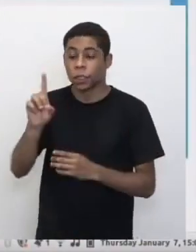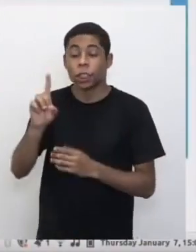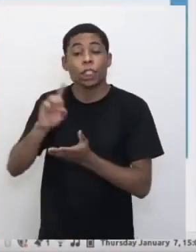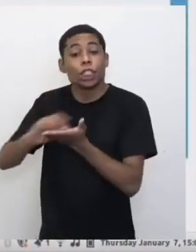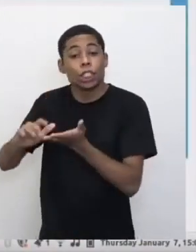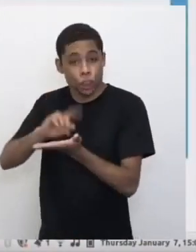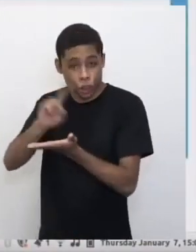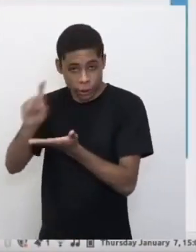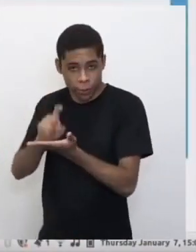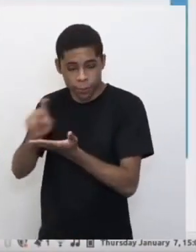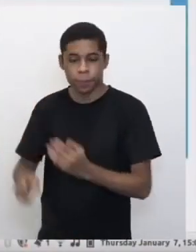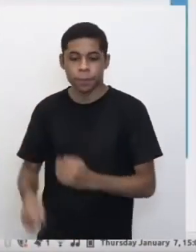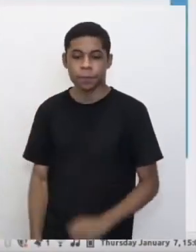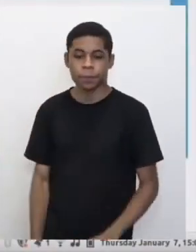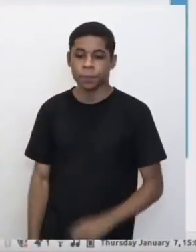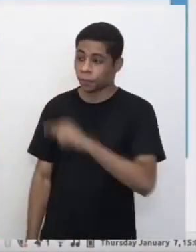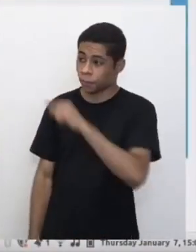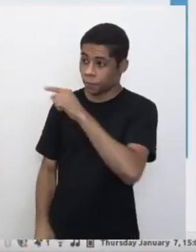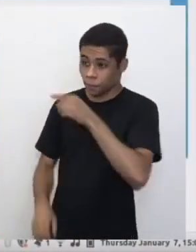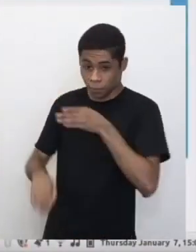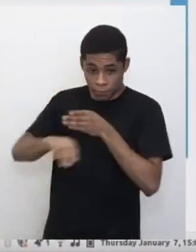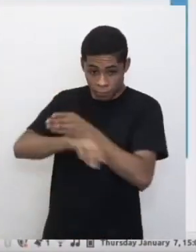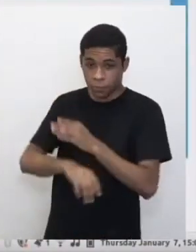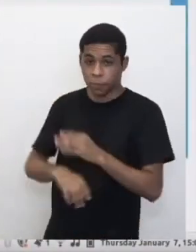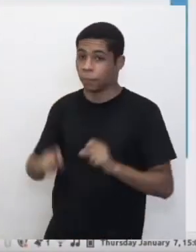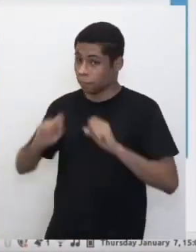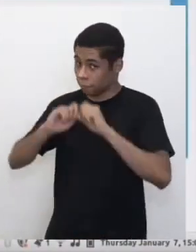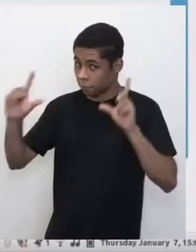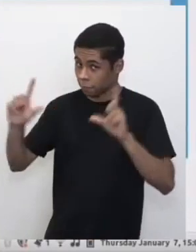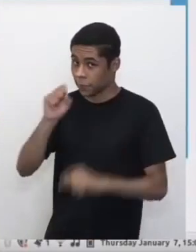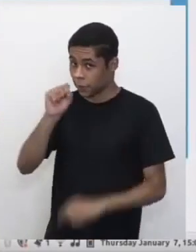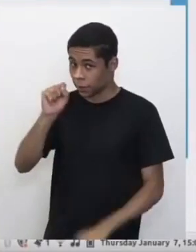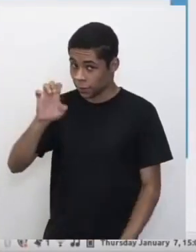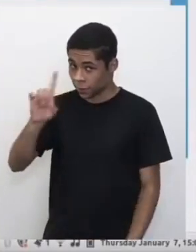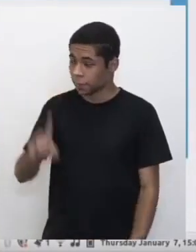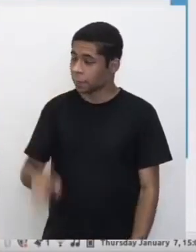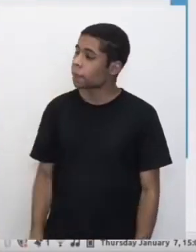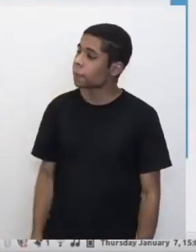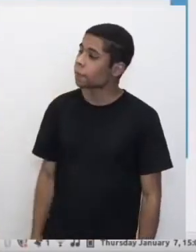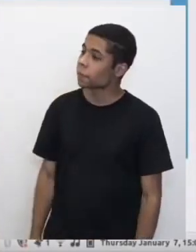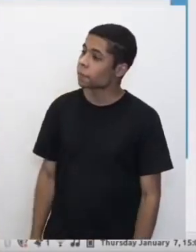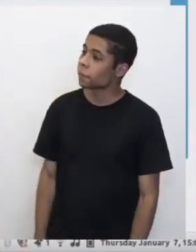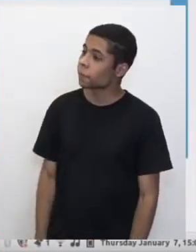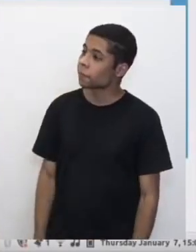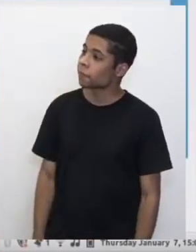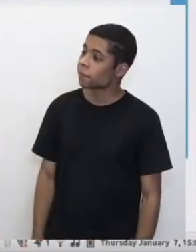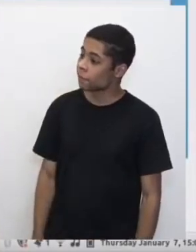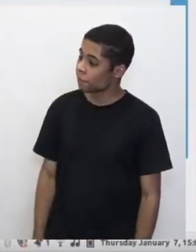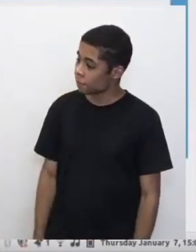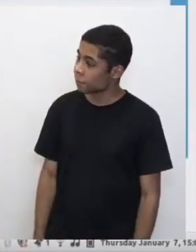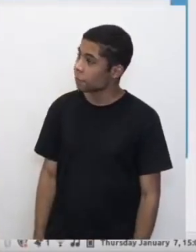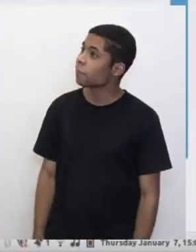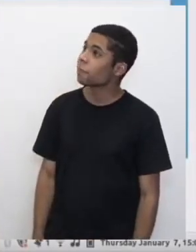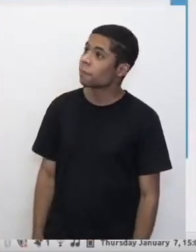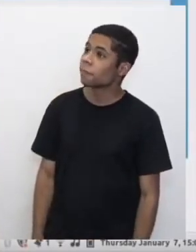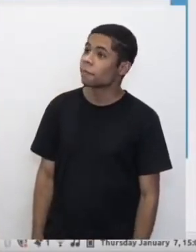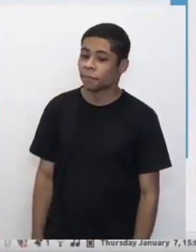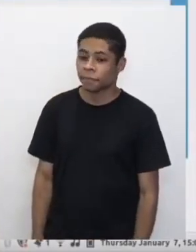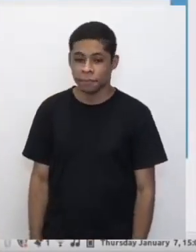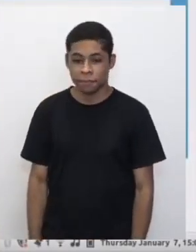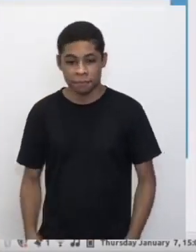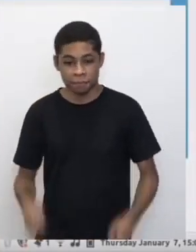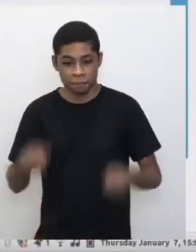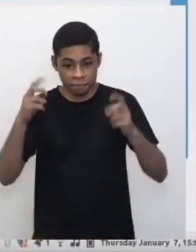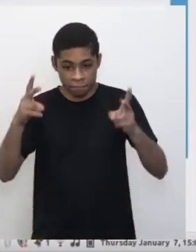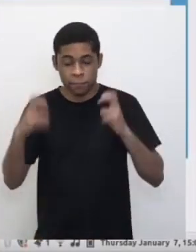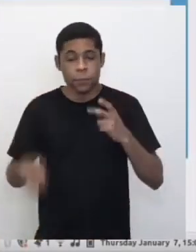clica no link e você agora está no site da sede, né, está no portal aqui da Secretaria Escolar Digital. Você percebe que nessa tela